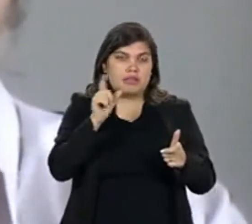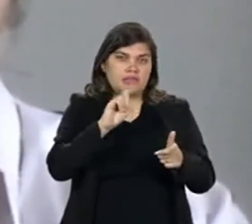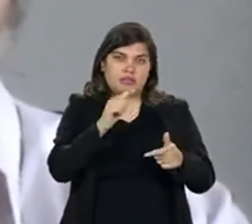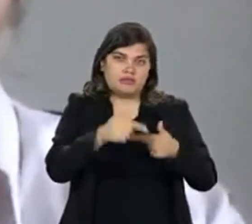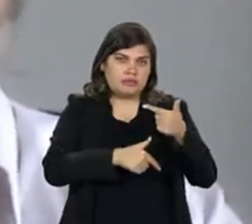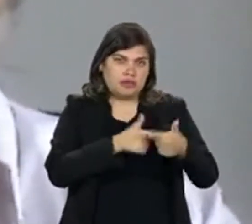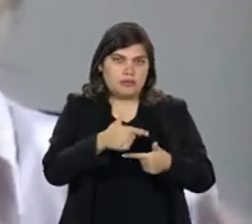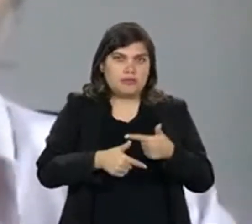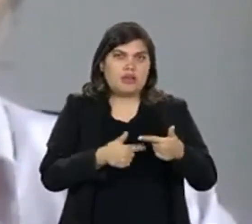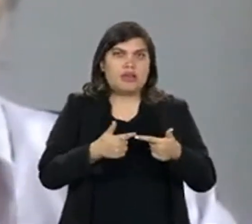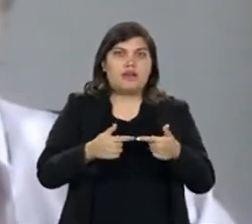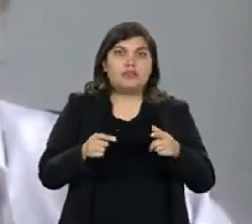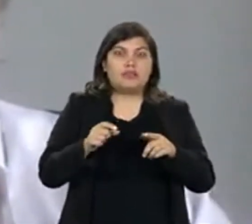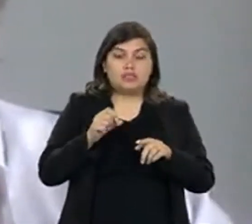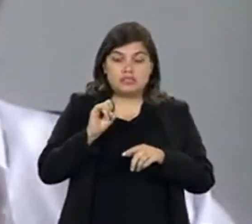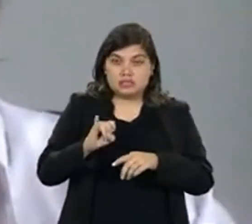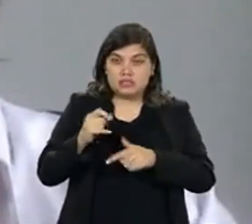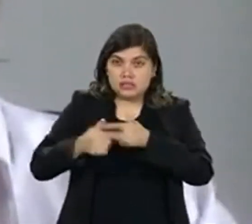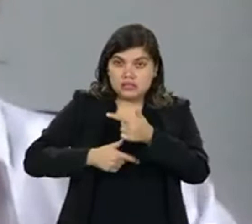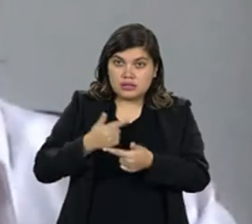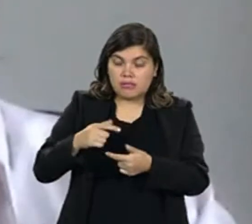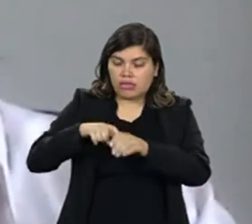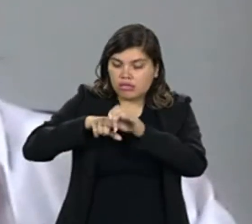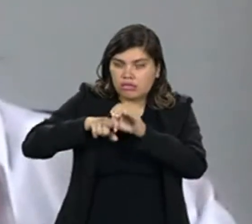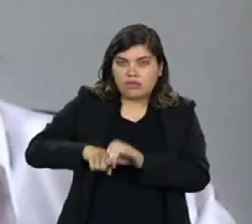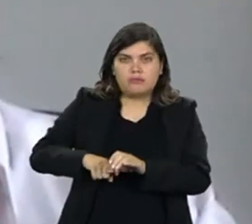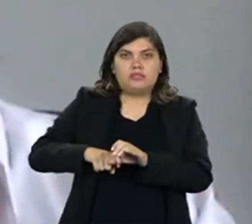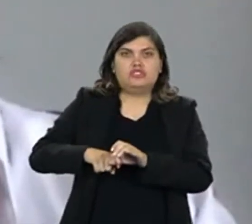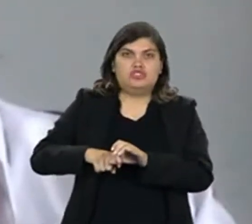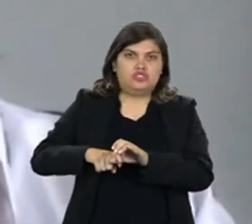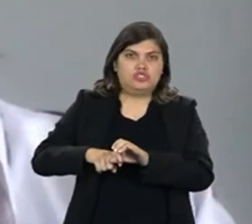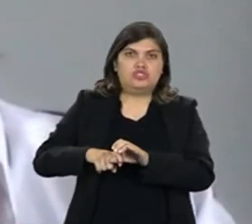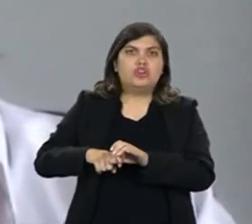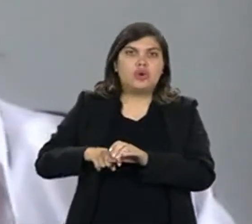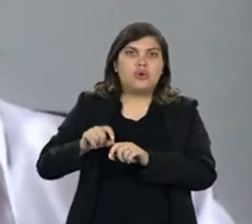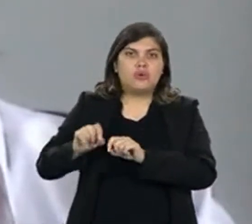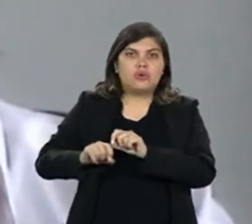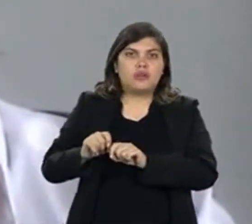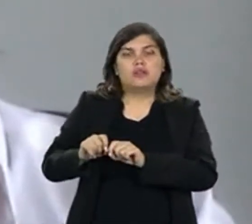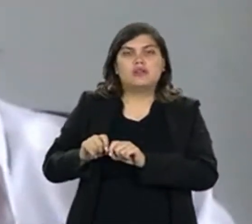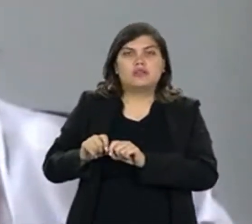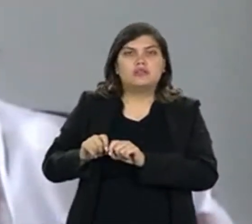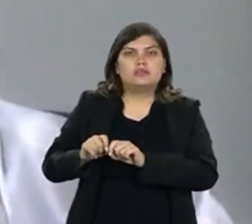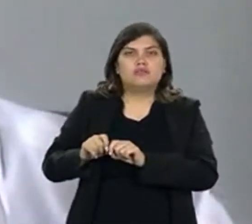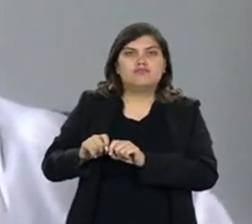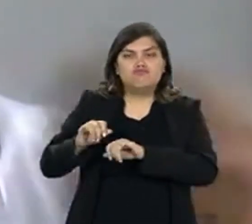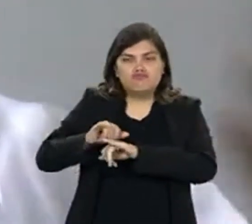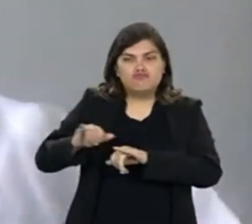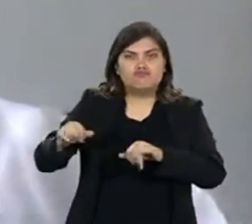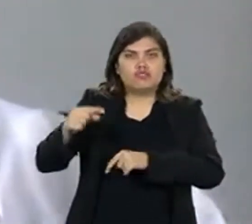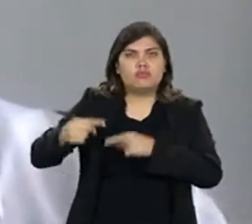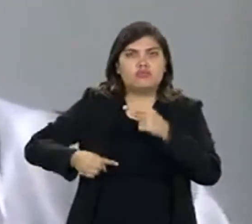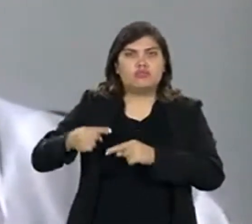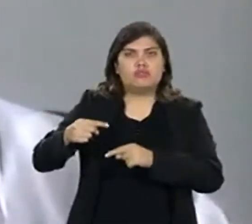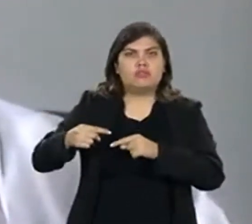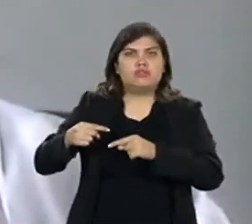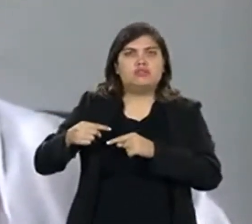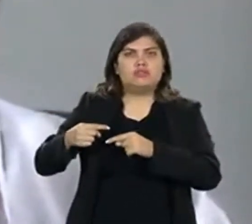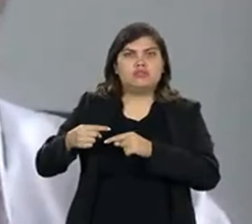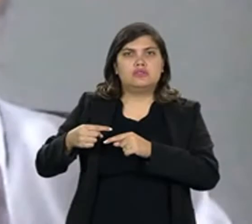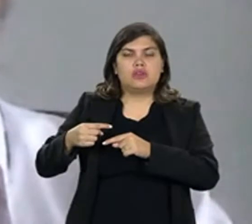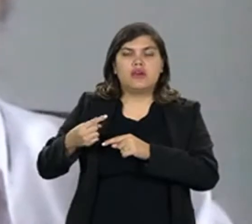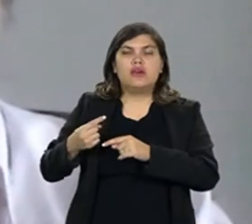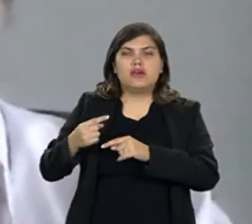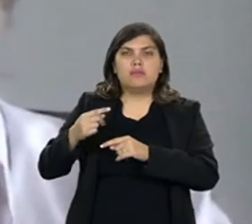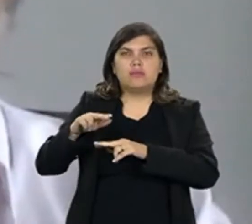não trabalhava, quando trabalhava era condicionada, inclusive, para se manifestar publicamente